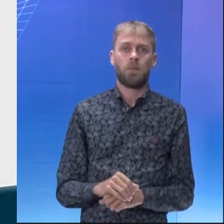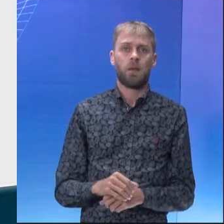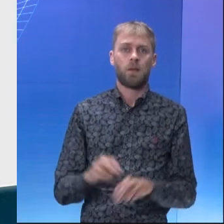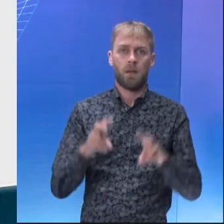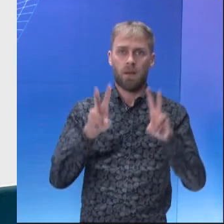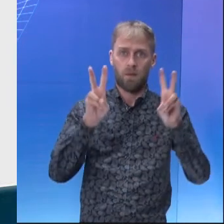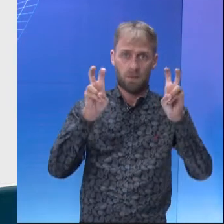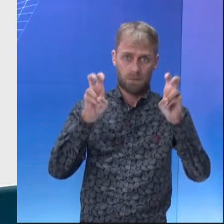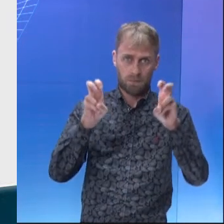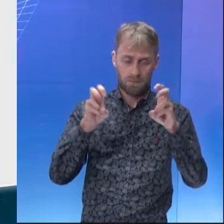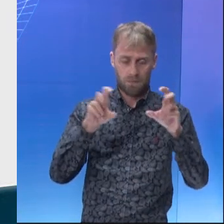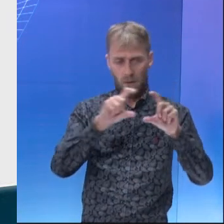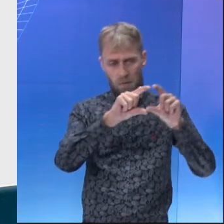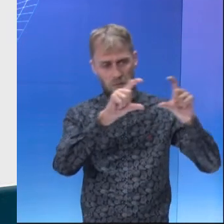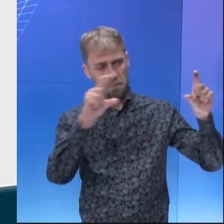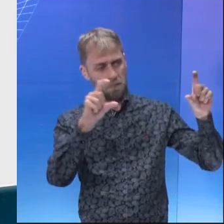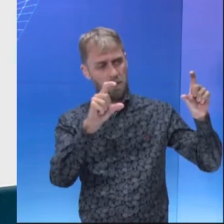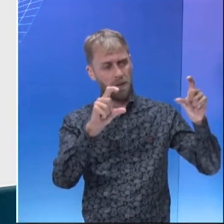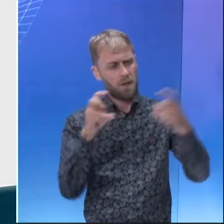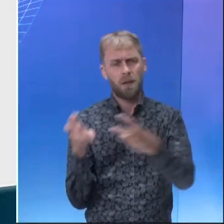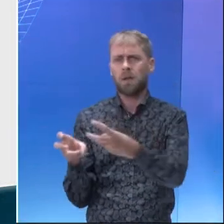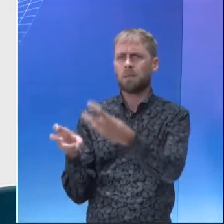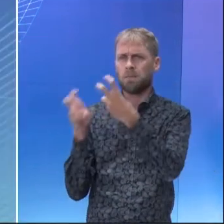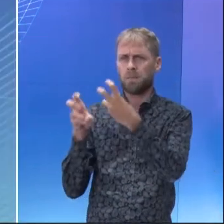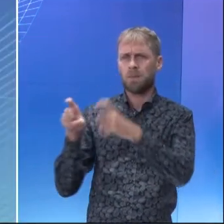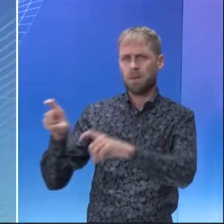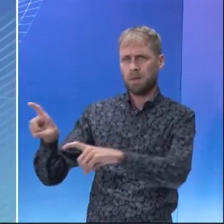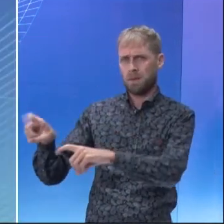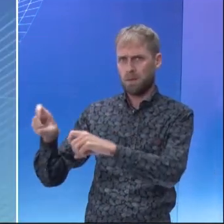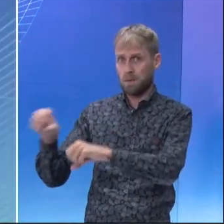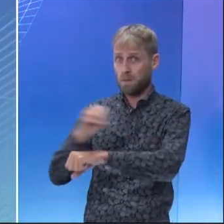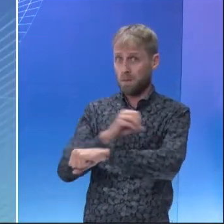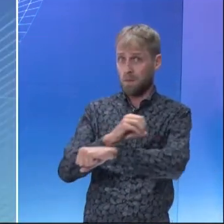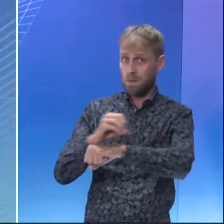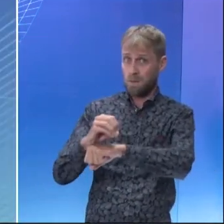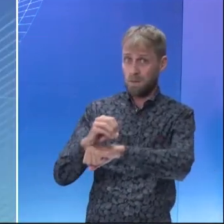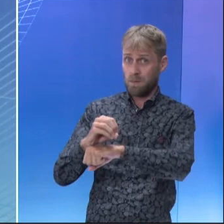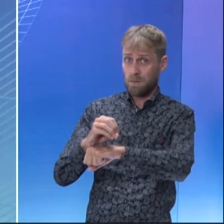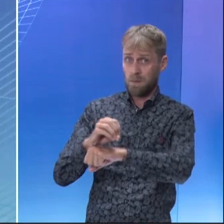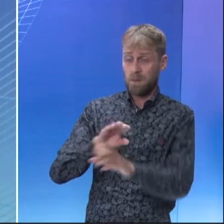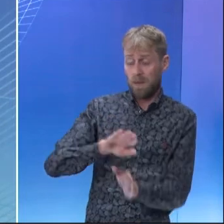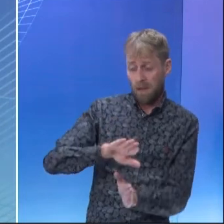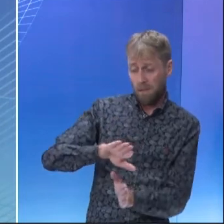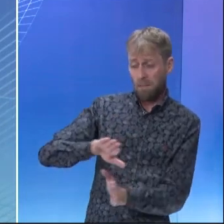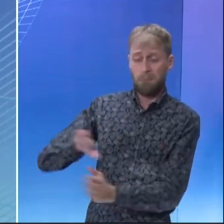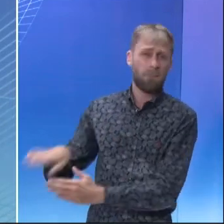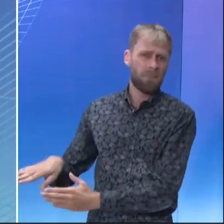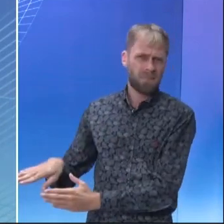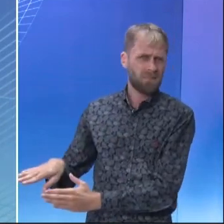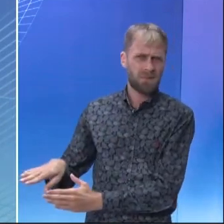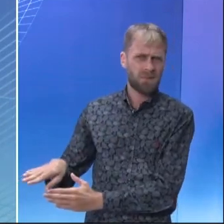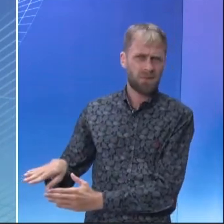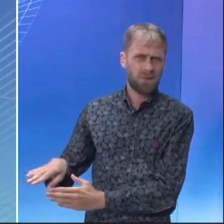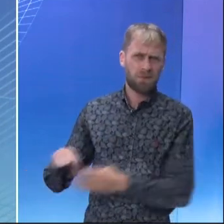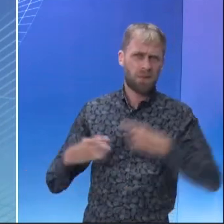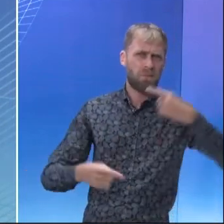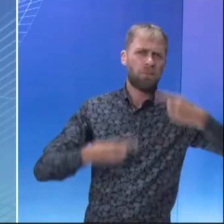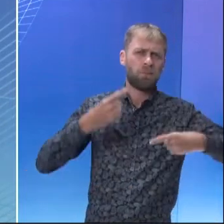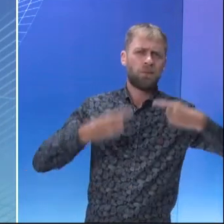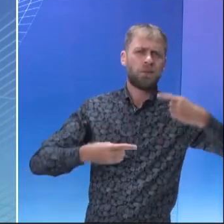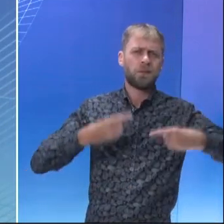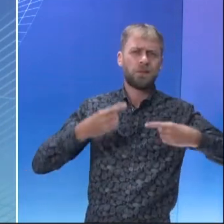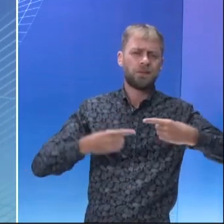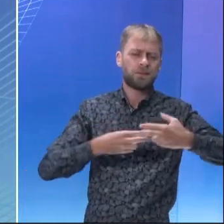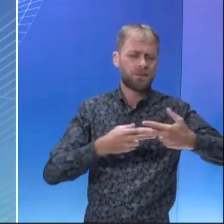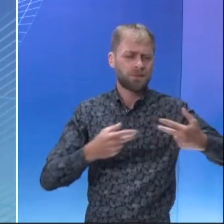enunciado nós percebemos que essa agricultura orgânica, ela tem sido marginalizada pela